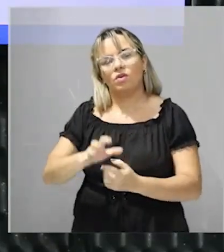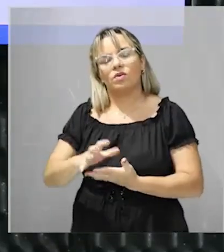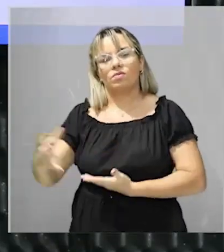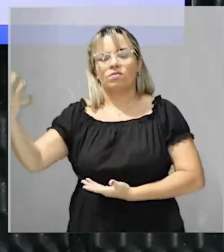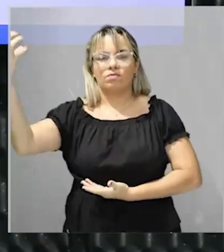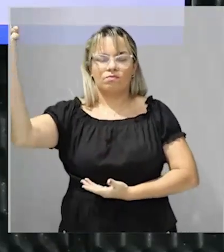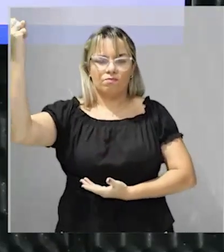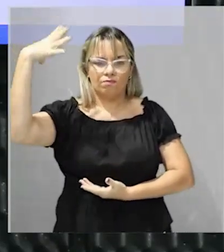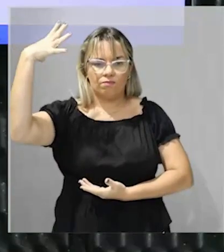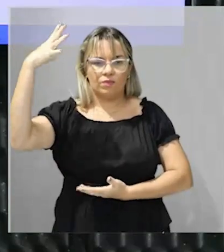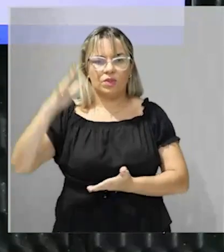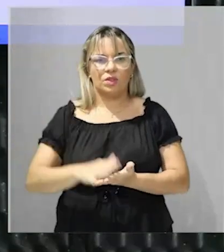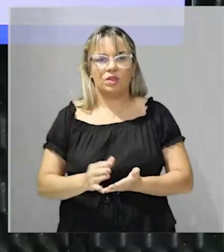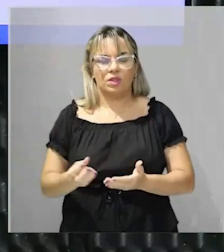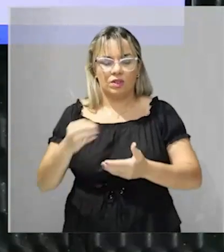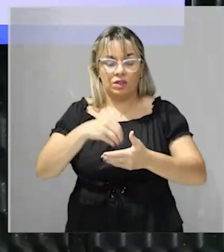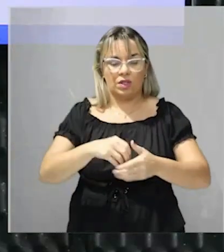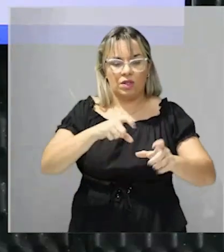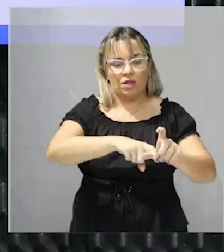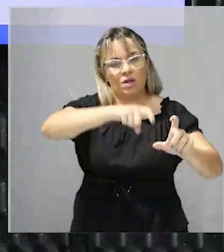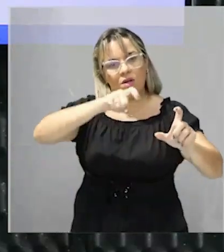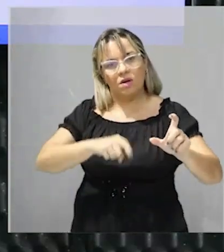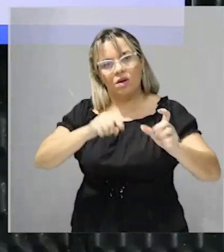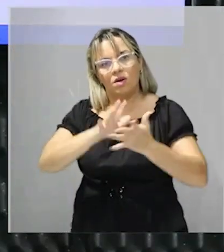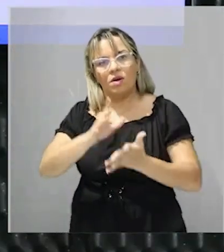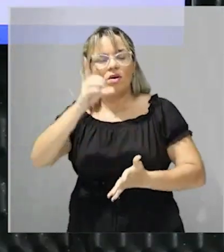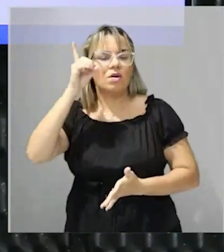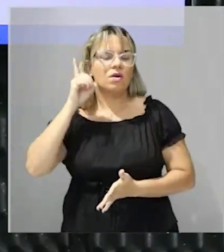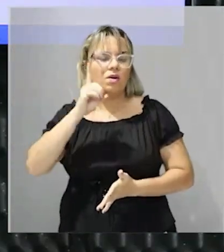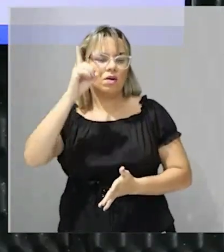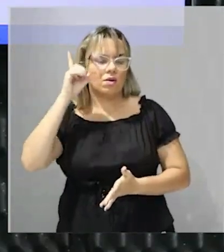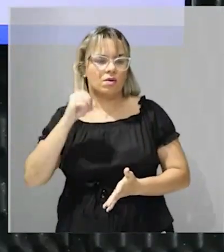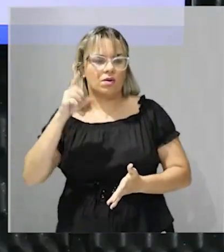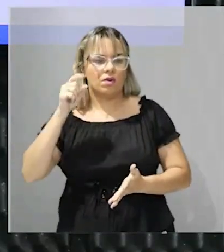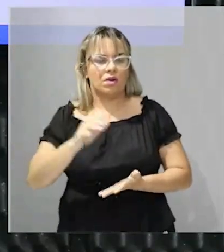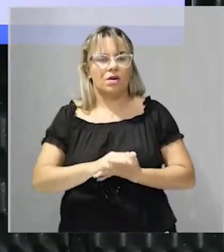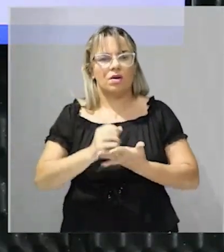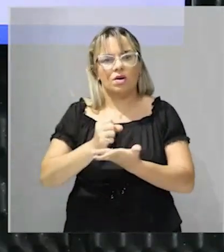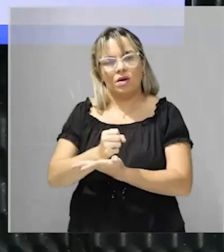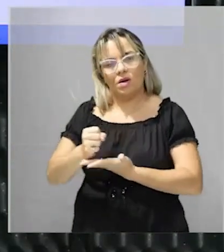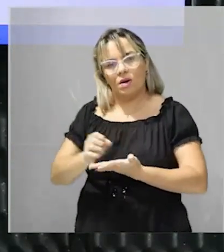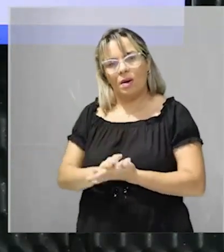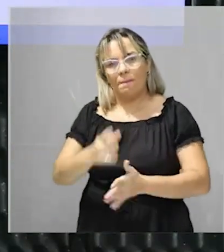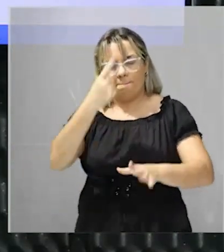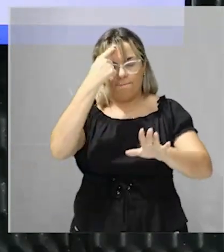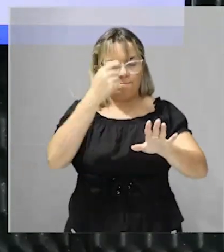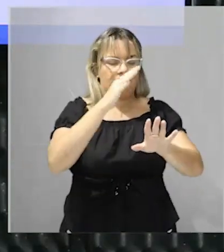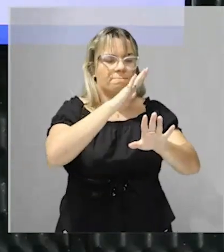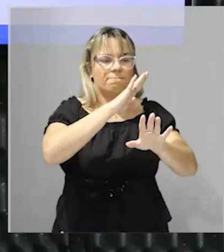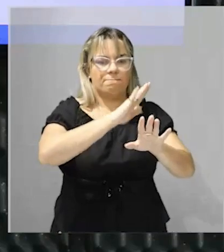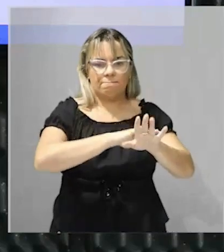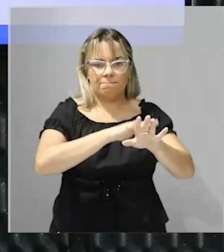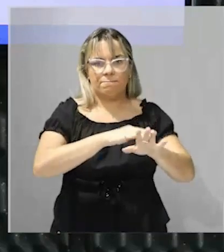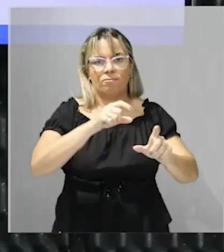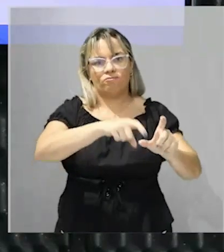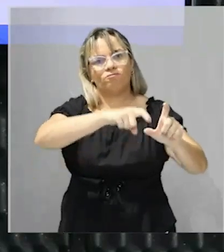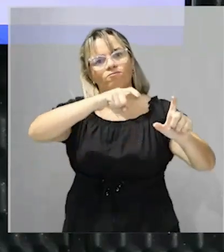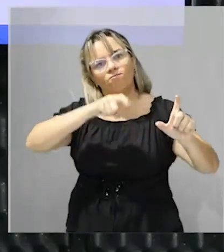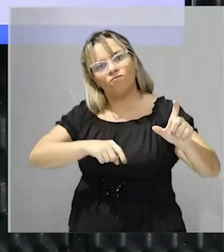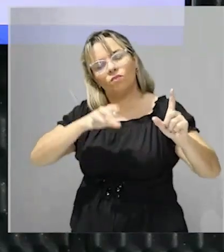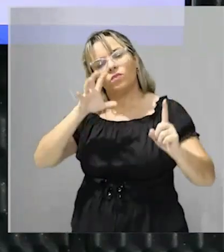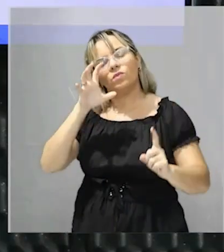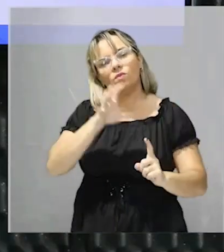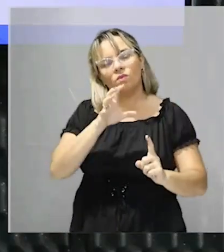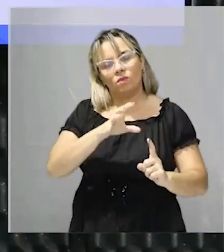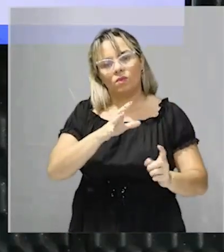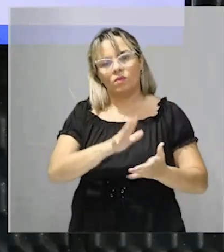dentro da independência dos Estados Unidos o iluminismo que é considerado como a base ideológica dessa independência o iluminismo que